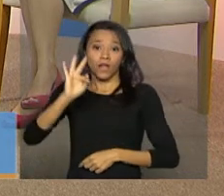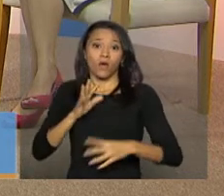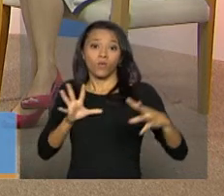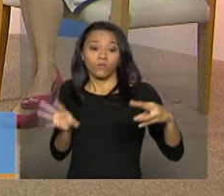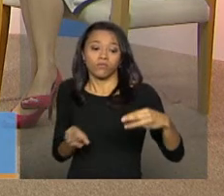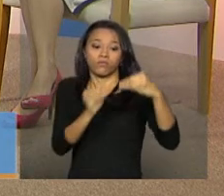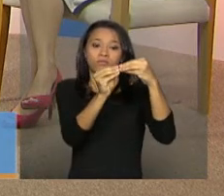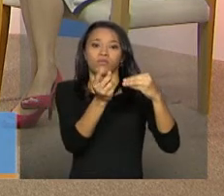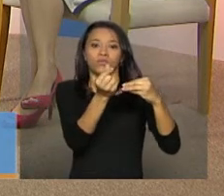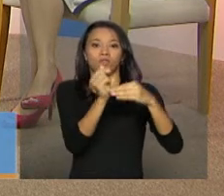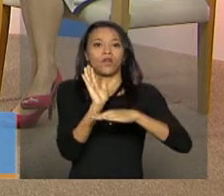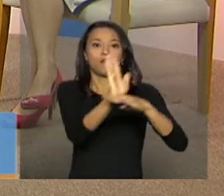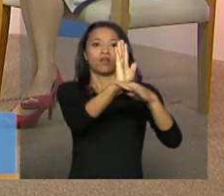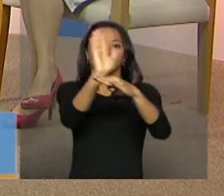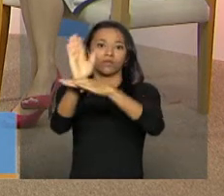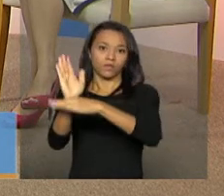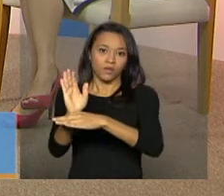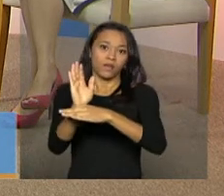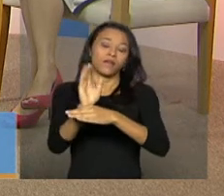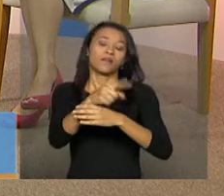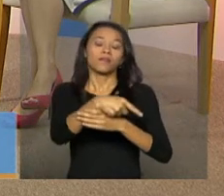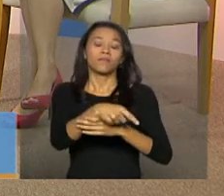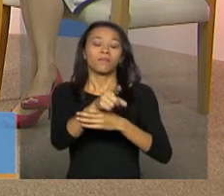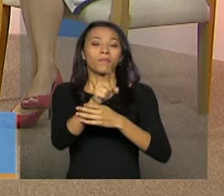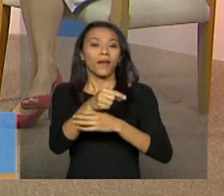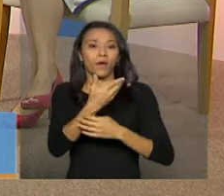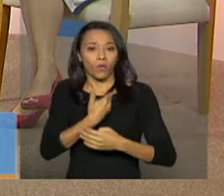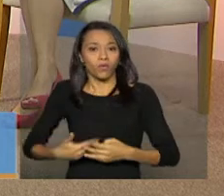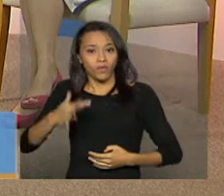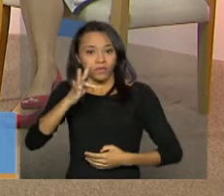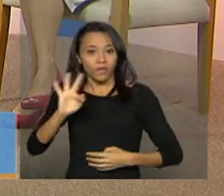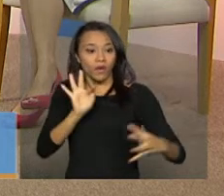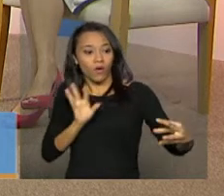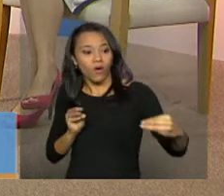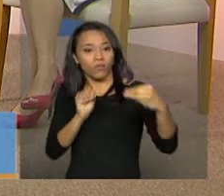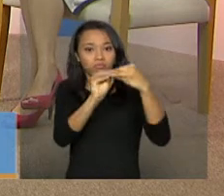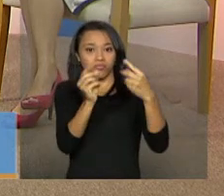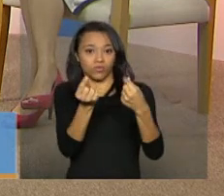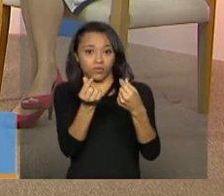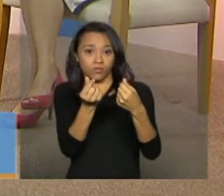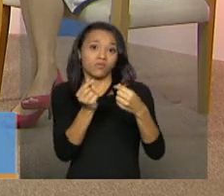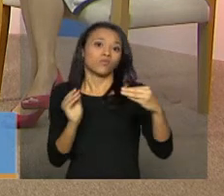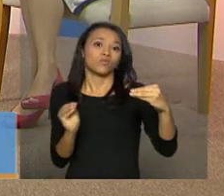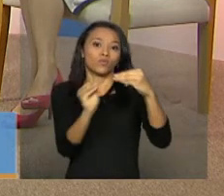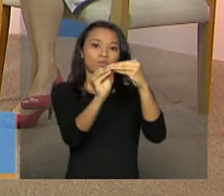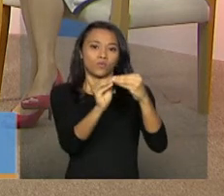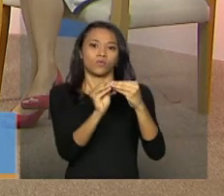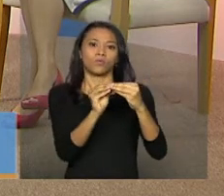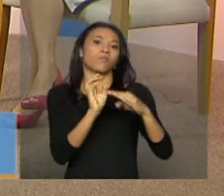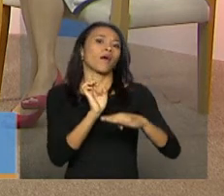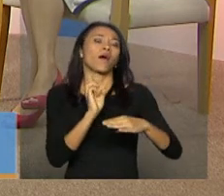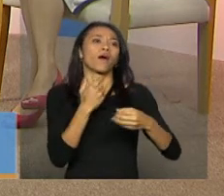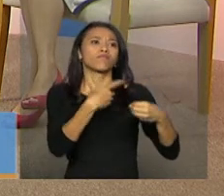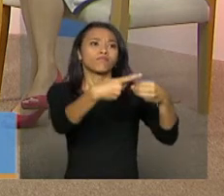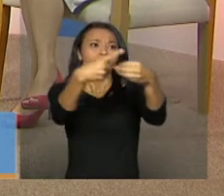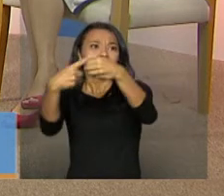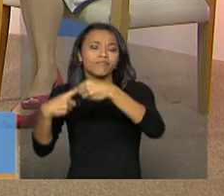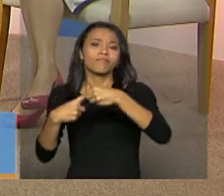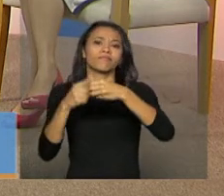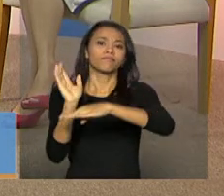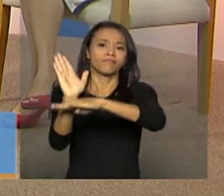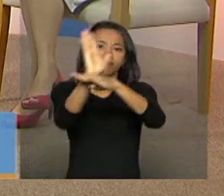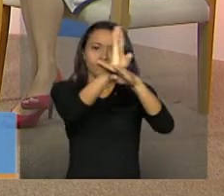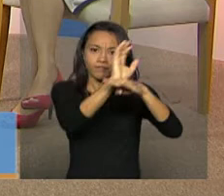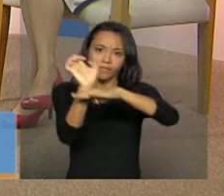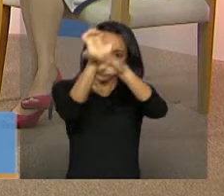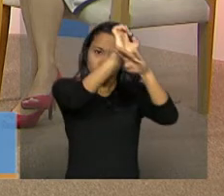recurso do município e do Estado para execução e cofinanciamento desses profissionais. Então, às vezes